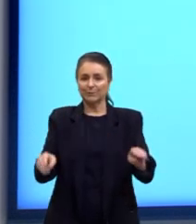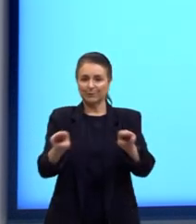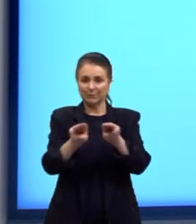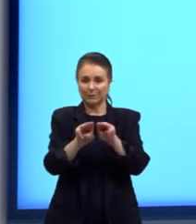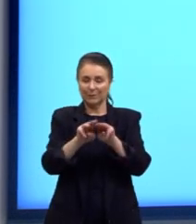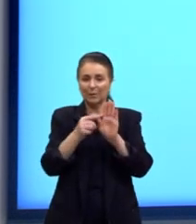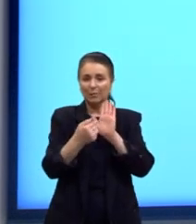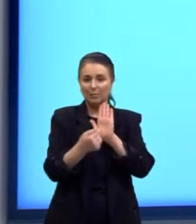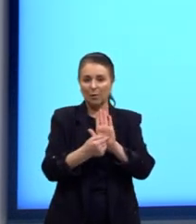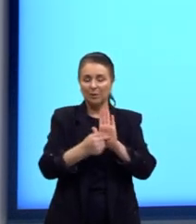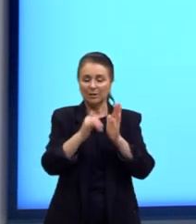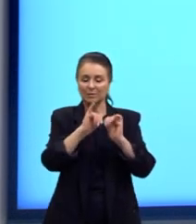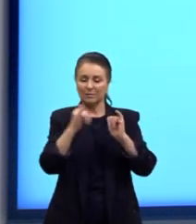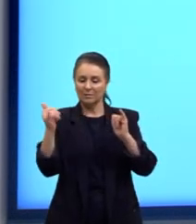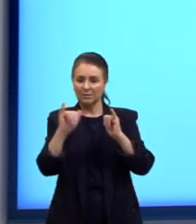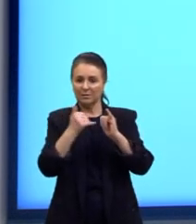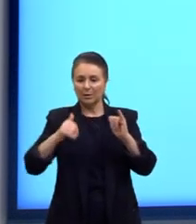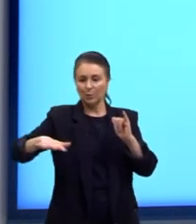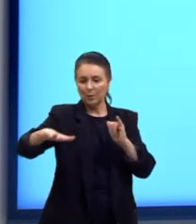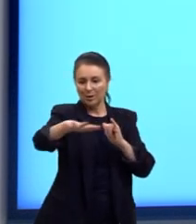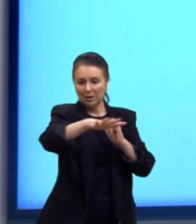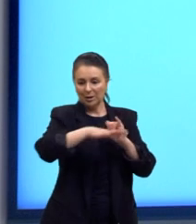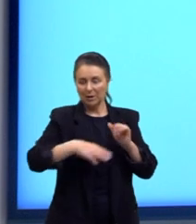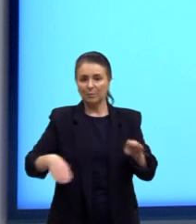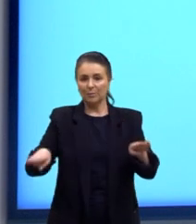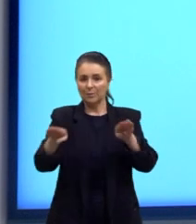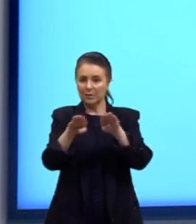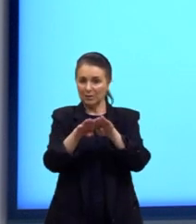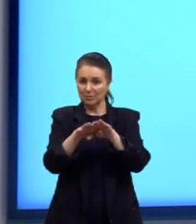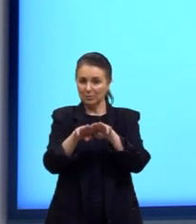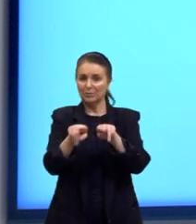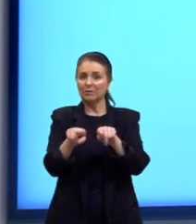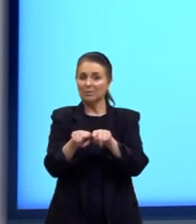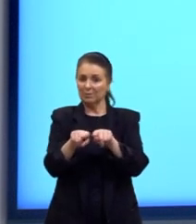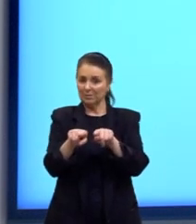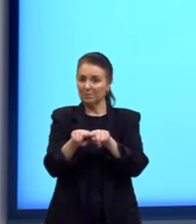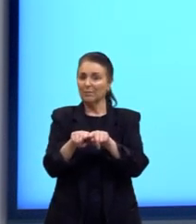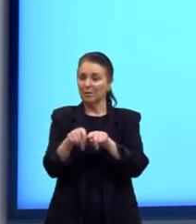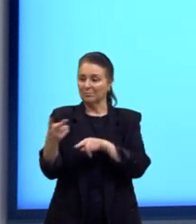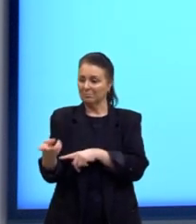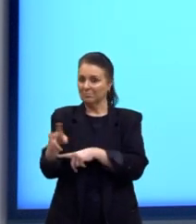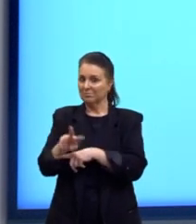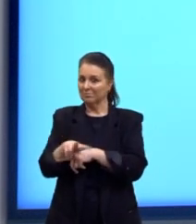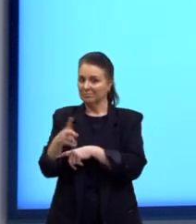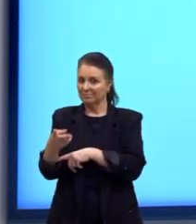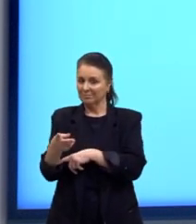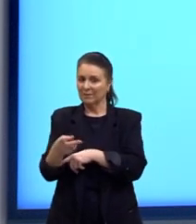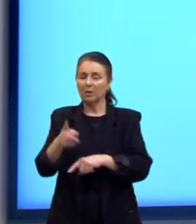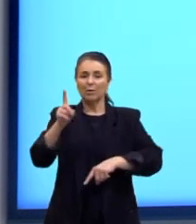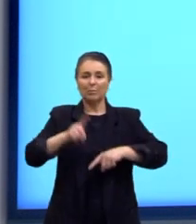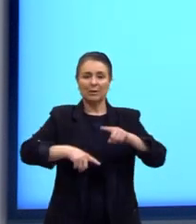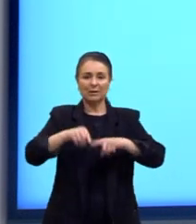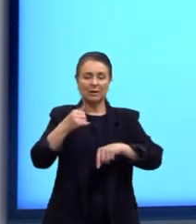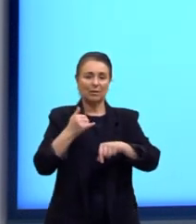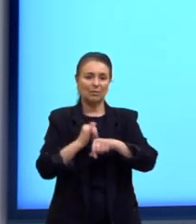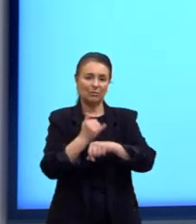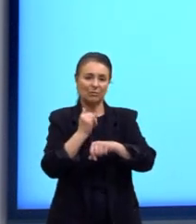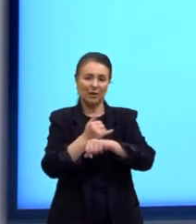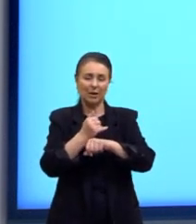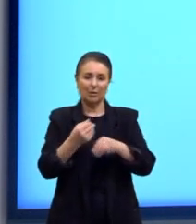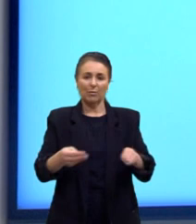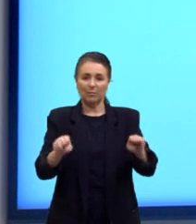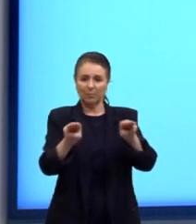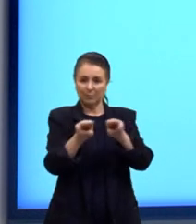em movimento gera um campo magnético e vice-versa, né? Que a gente já falou. Então, se um material ferro magnético, isso é